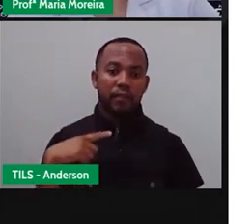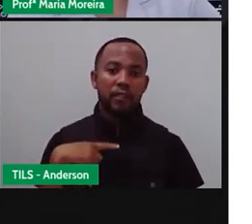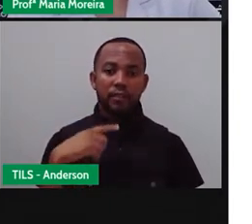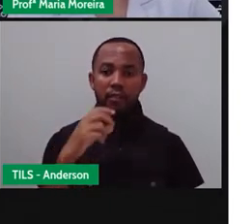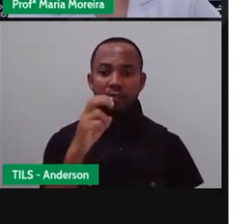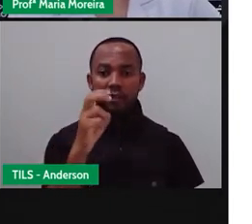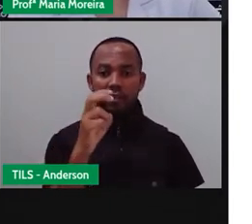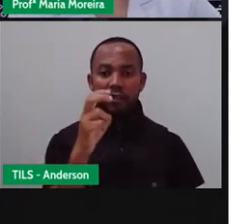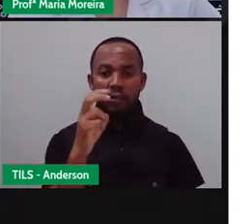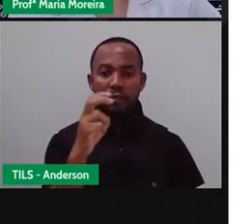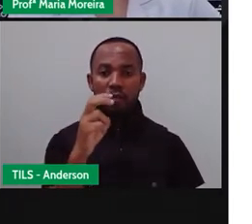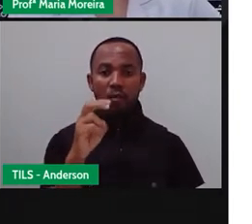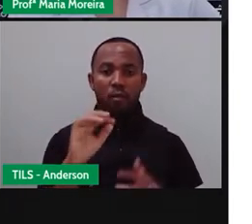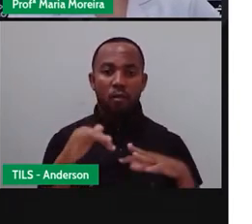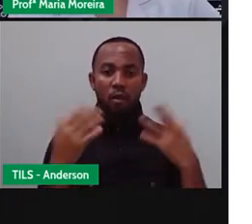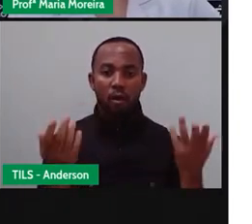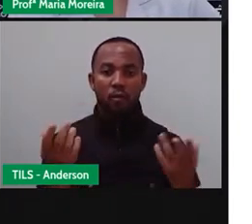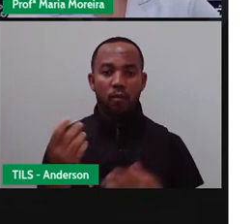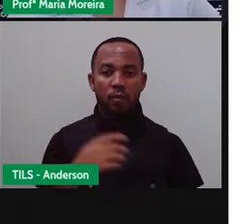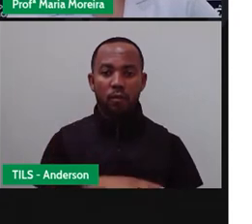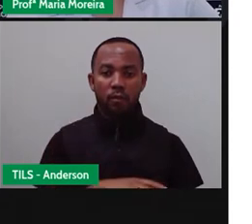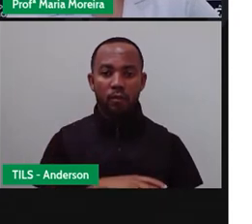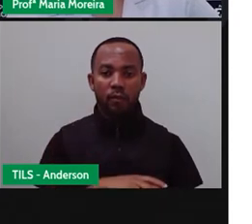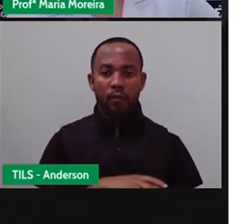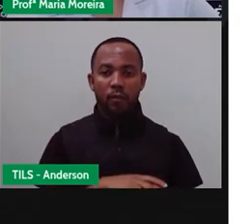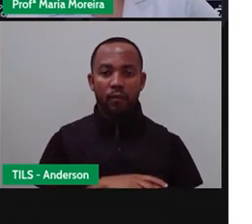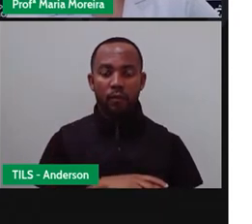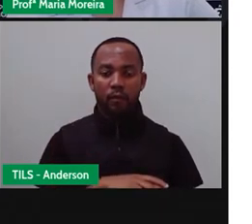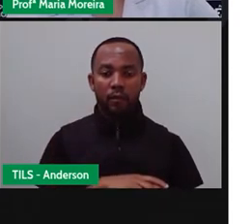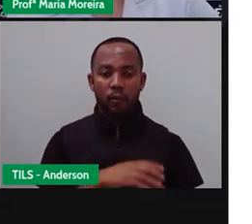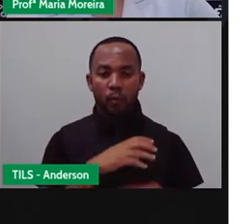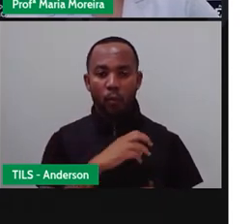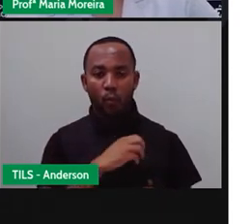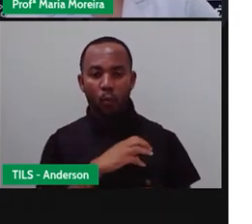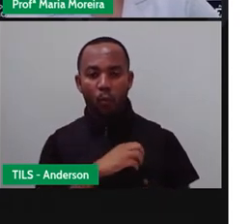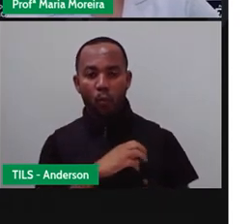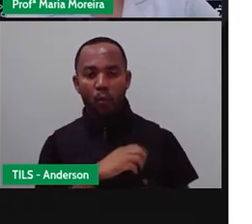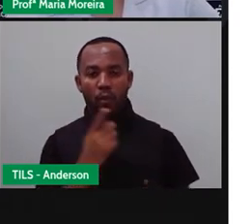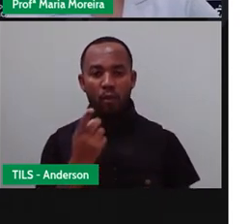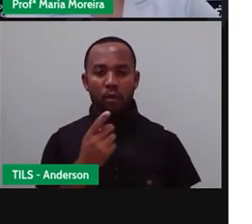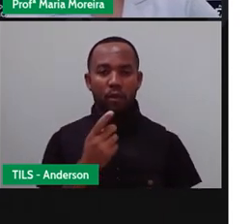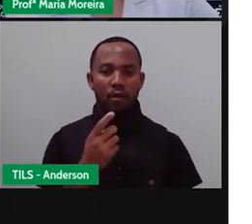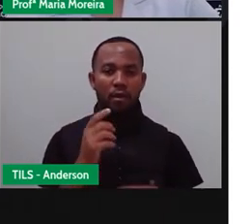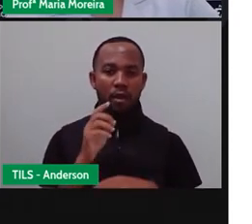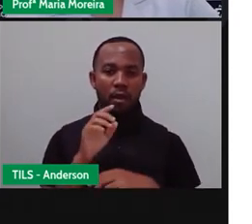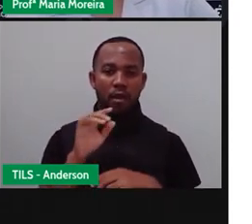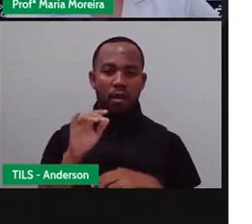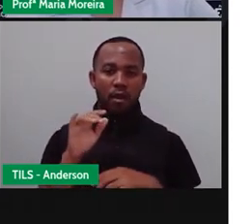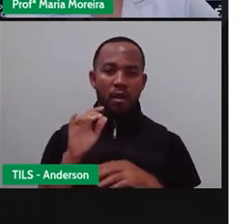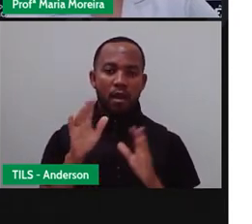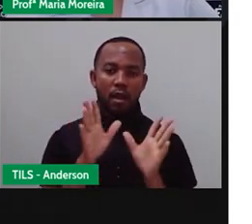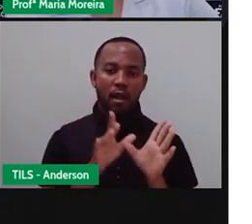não é isso? Sendo ele quem? Os mamíferos, as aves, os peixes, os répteis e os